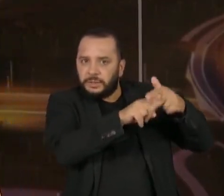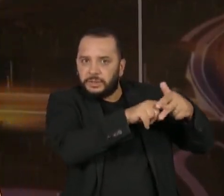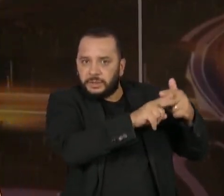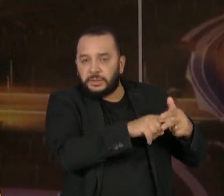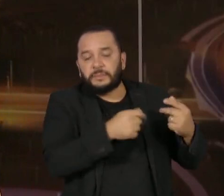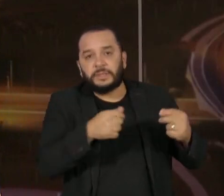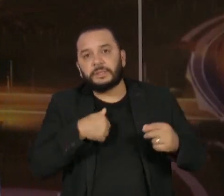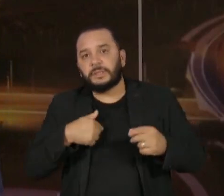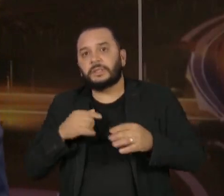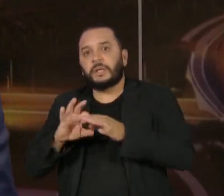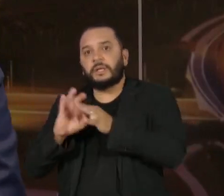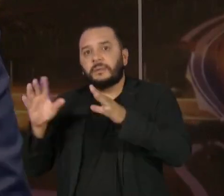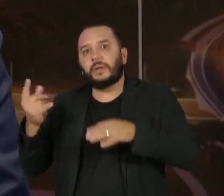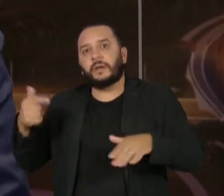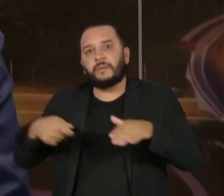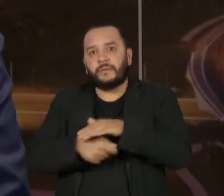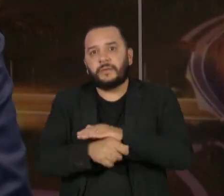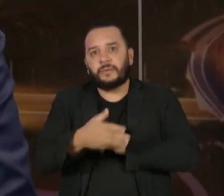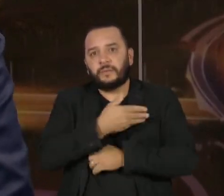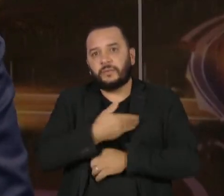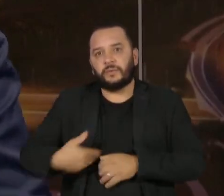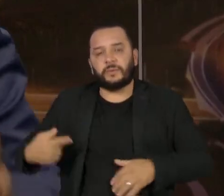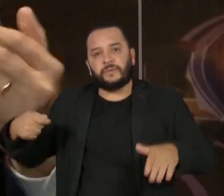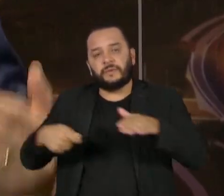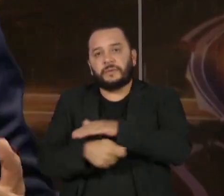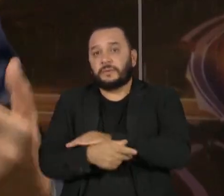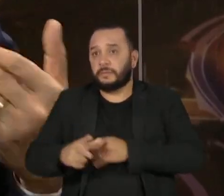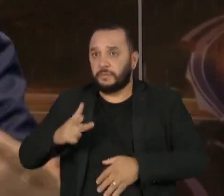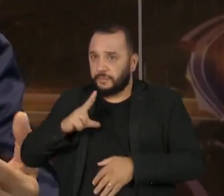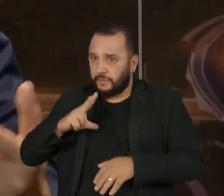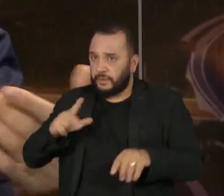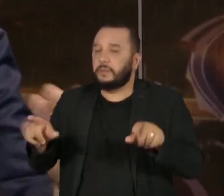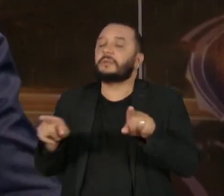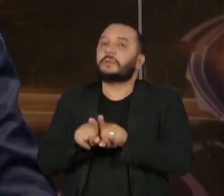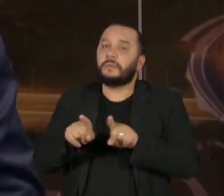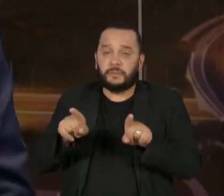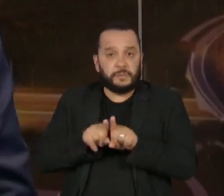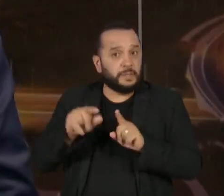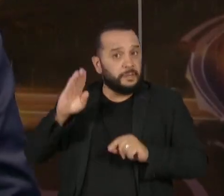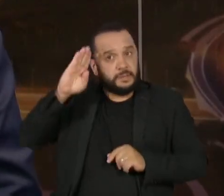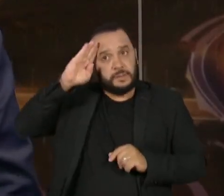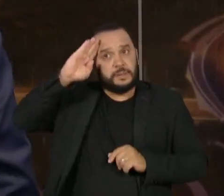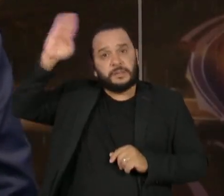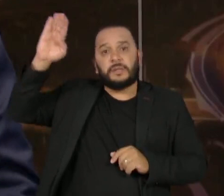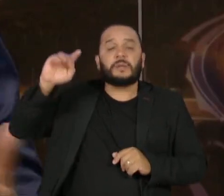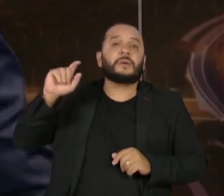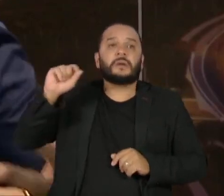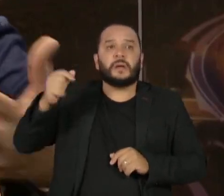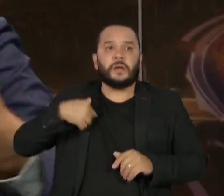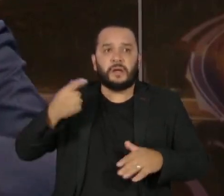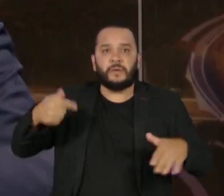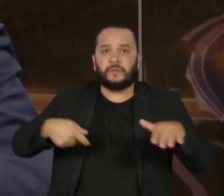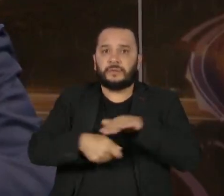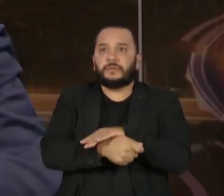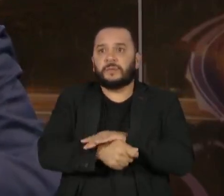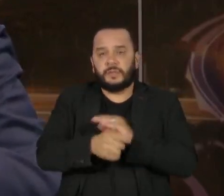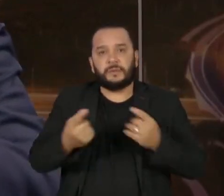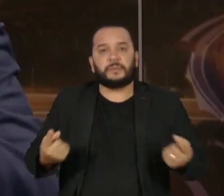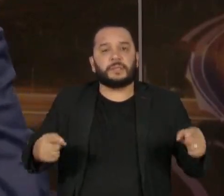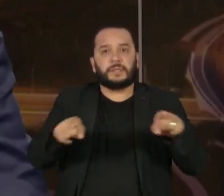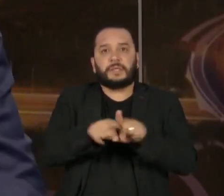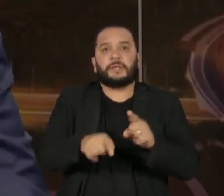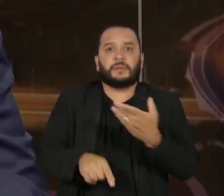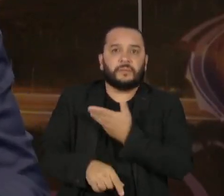privados diretamente, através de concessões, ou também e principalmente, investimentos através de parceria